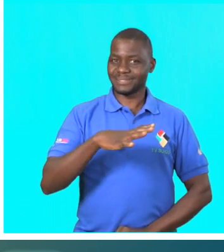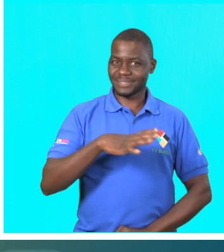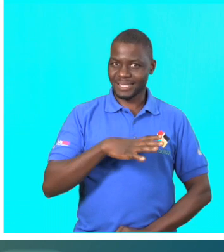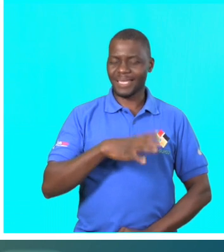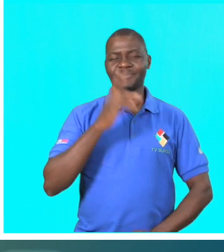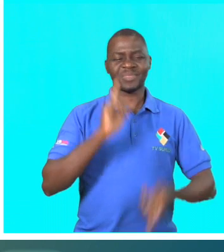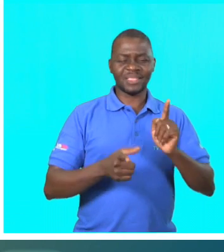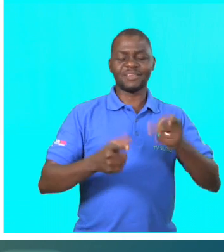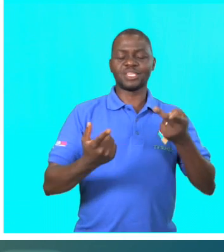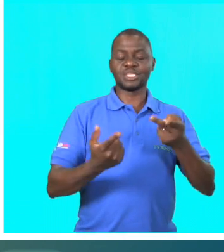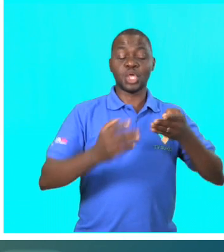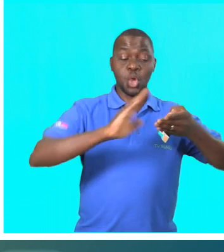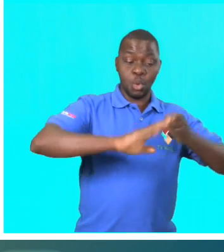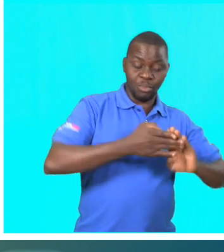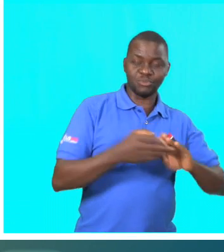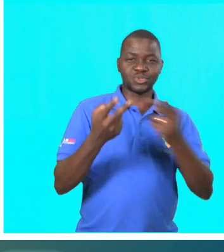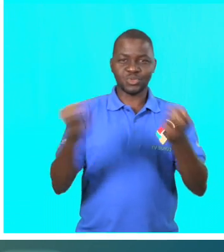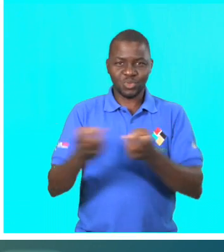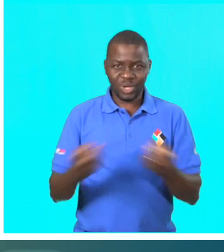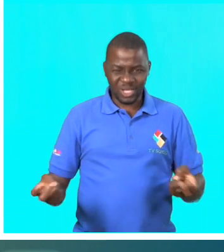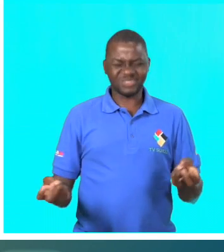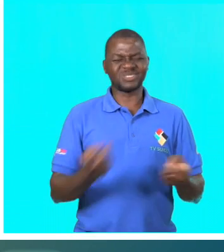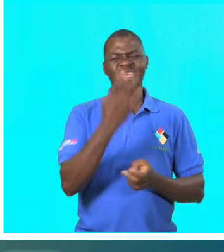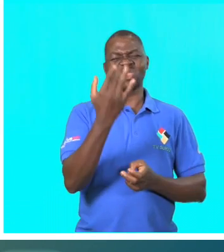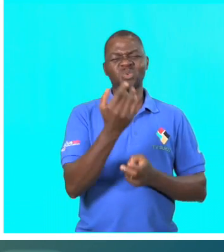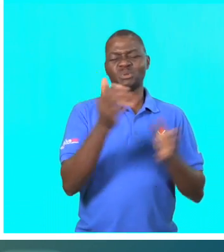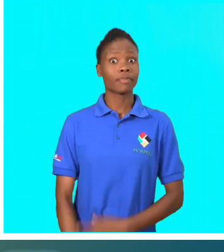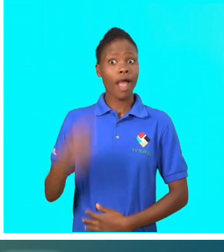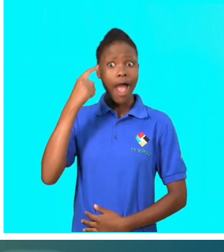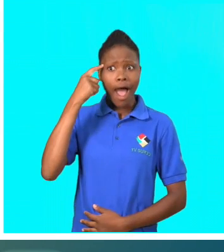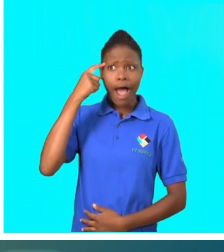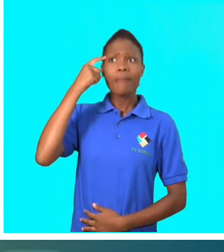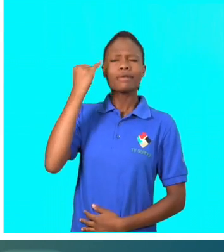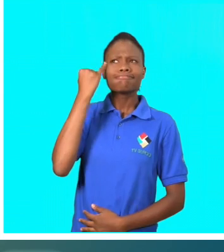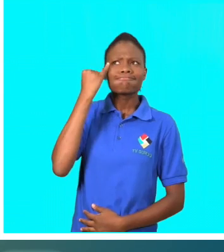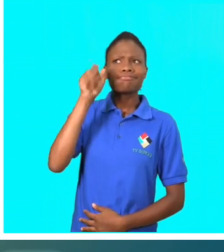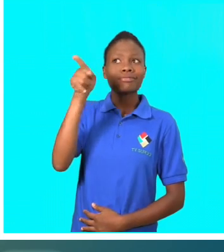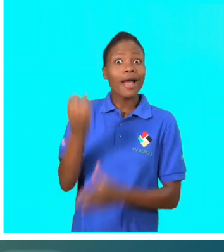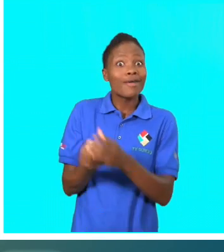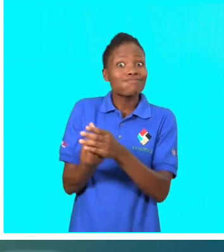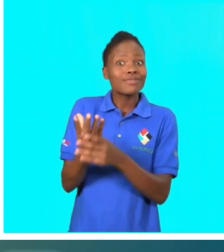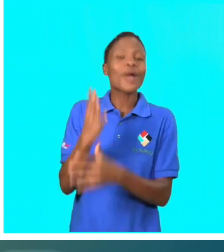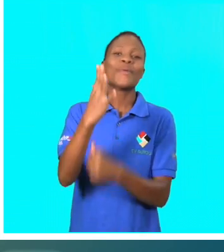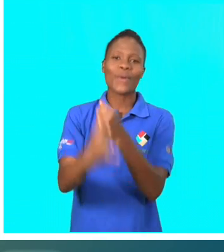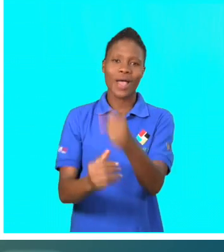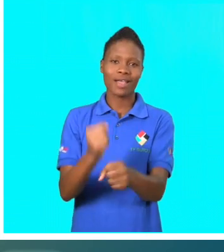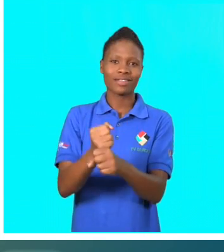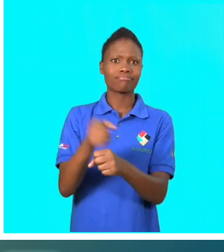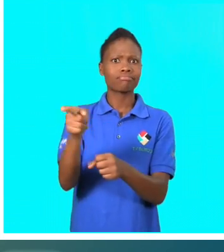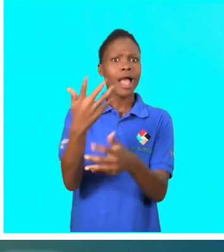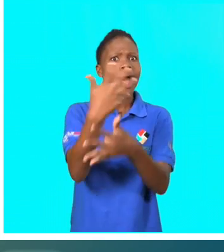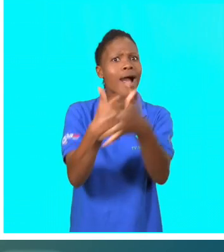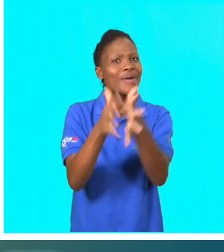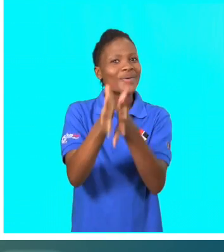um rácio professor e aluno muito reduzido. Mas a maior novidade mesmo para este ano é que a